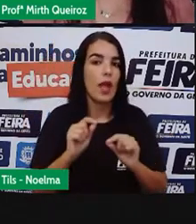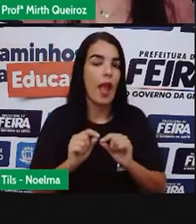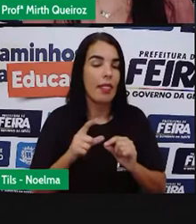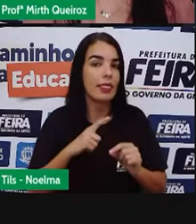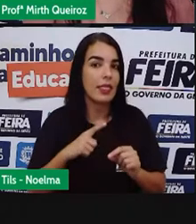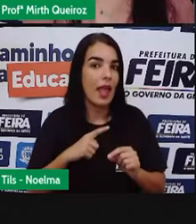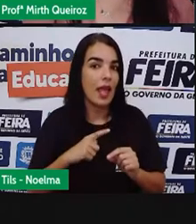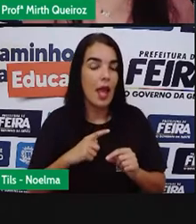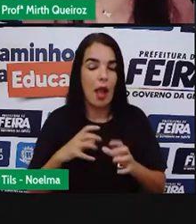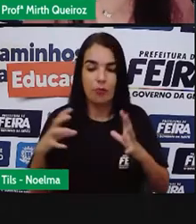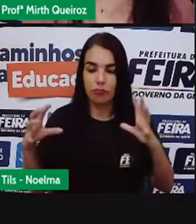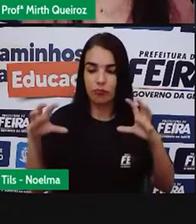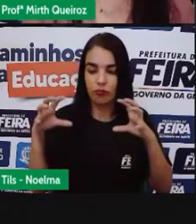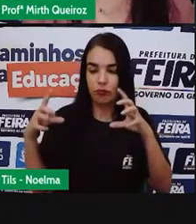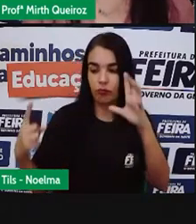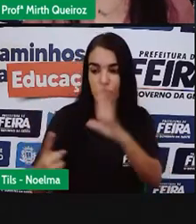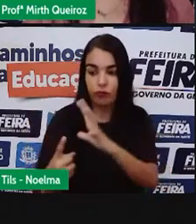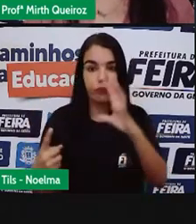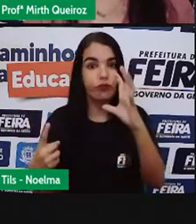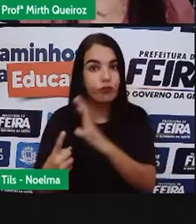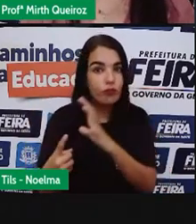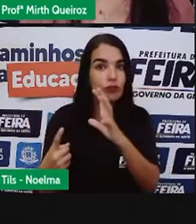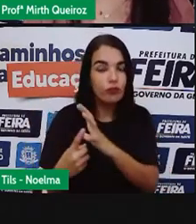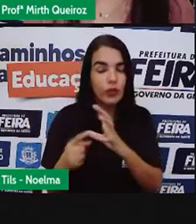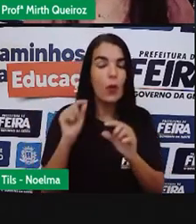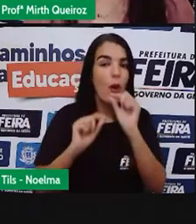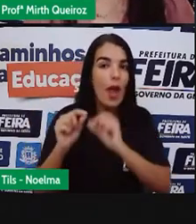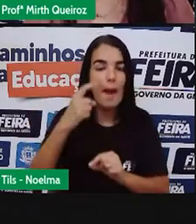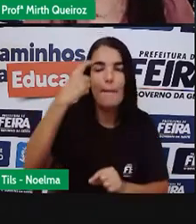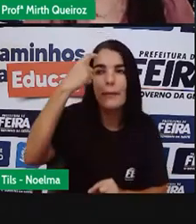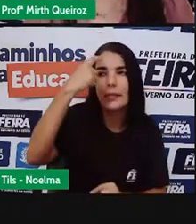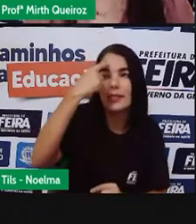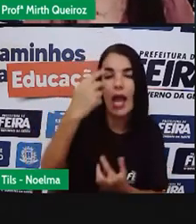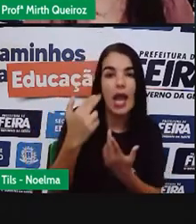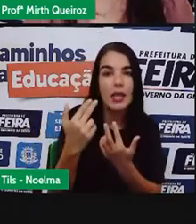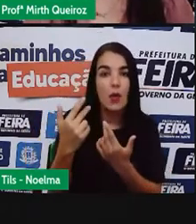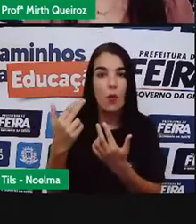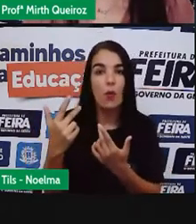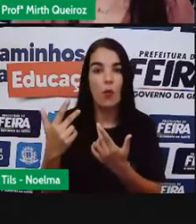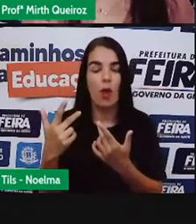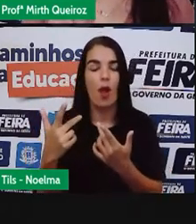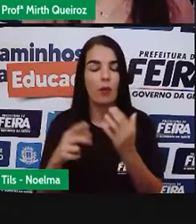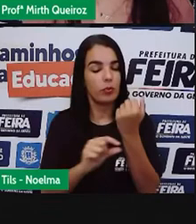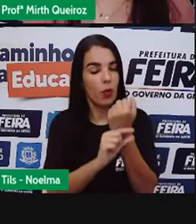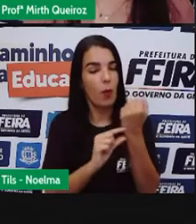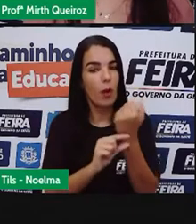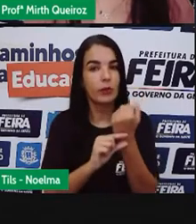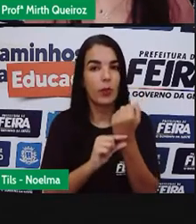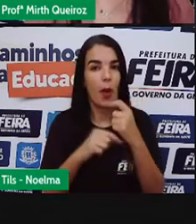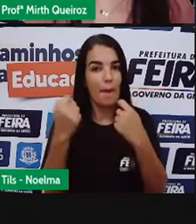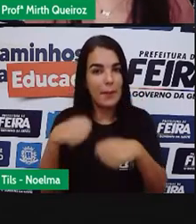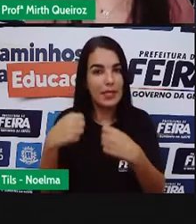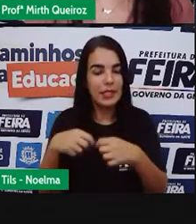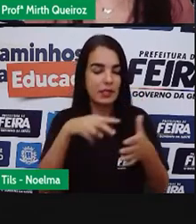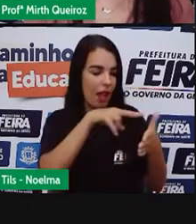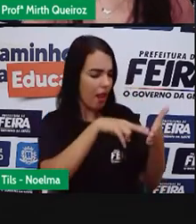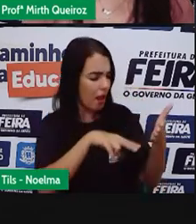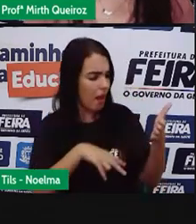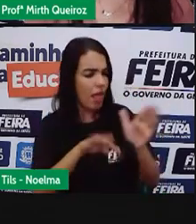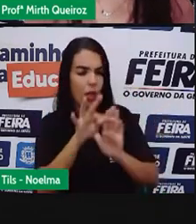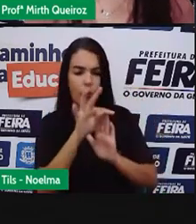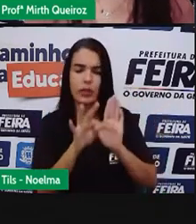influenciar você a pensar como um autor. Então, a gente não pode ser ingênuo, não. A gente tem que ler um texto,